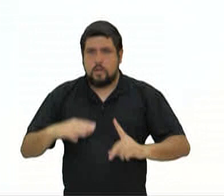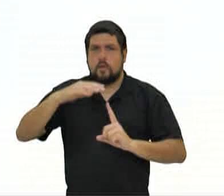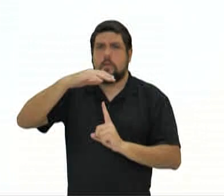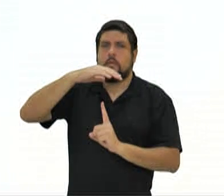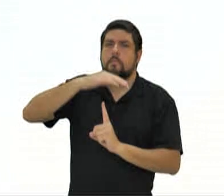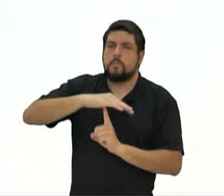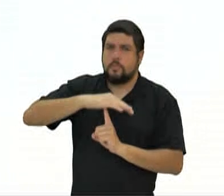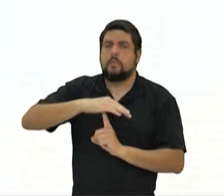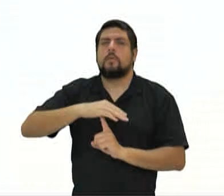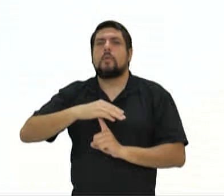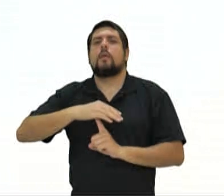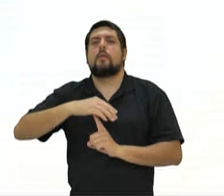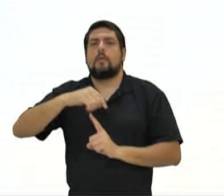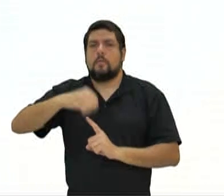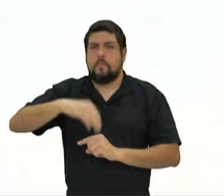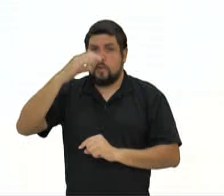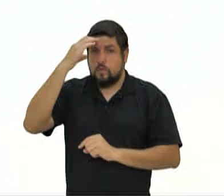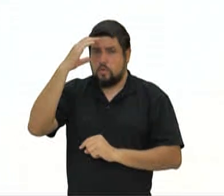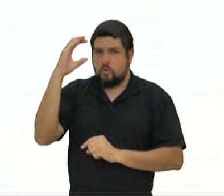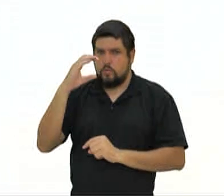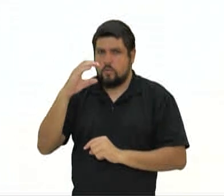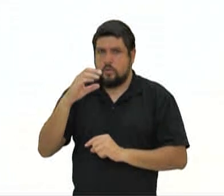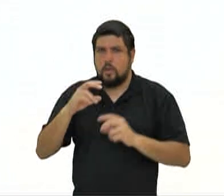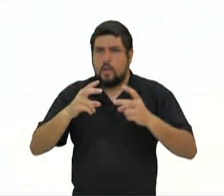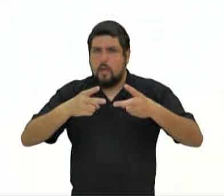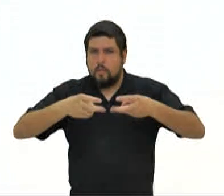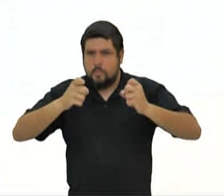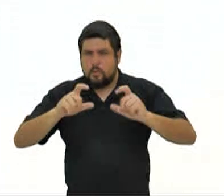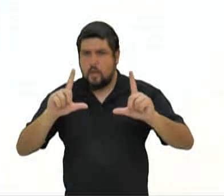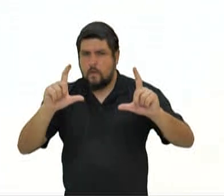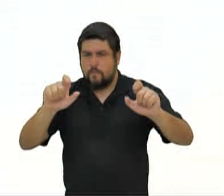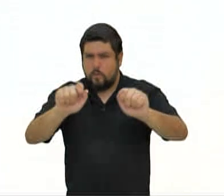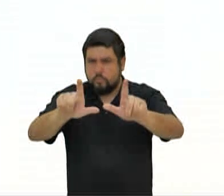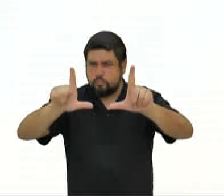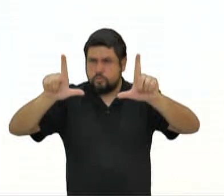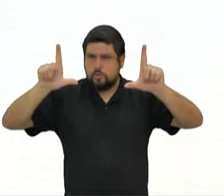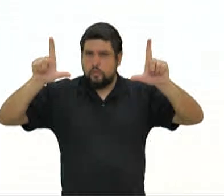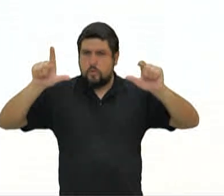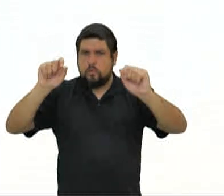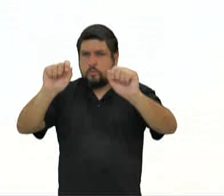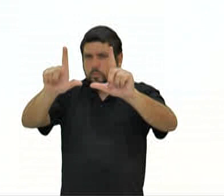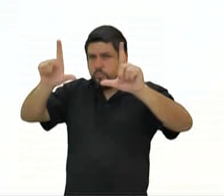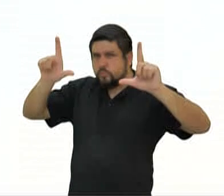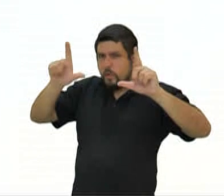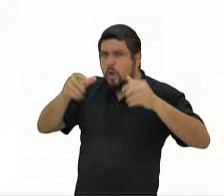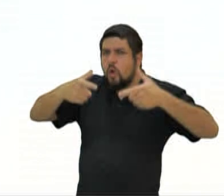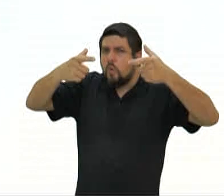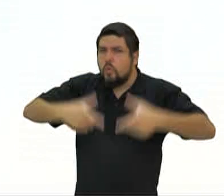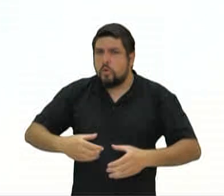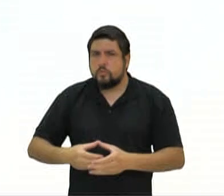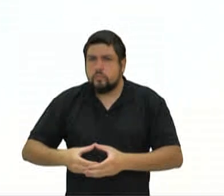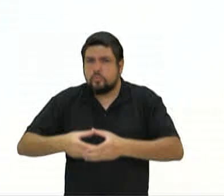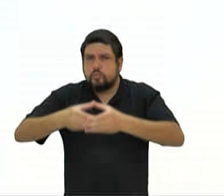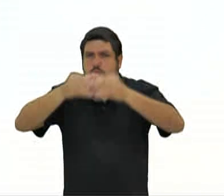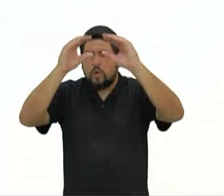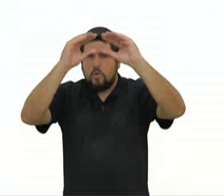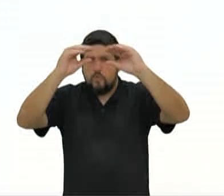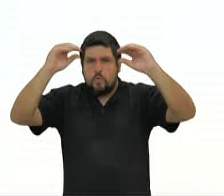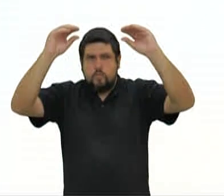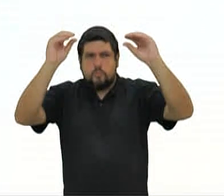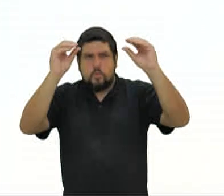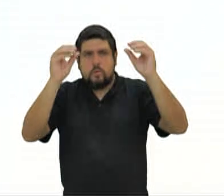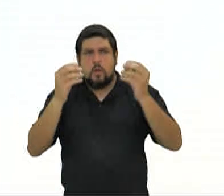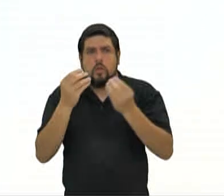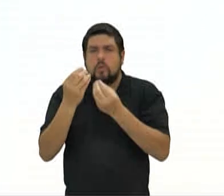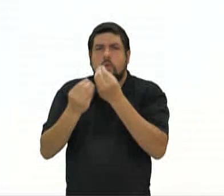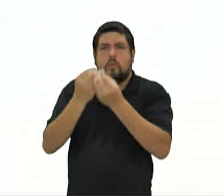2006, repare que eu fiz um close, aqui com a parte do capitel, que agora vocês descobriram, e